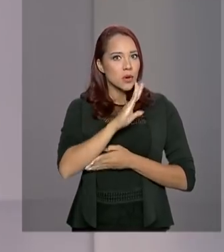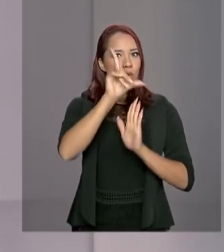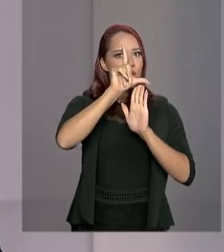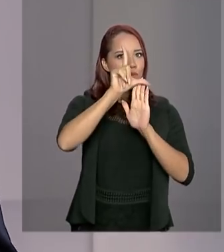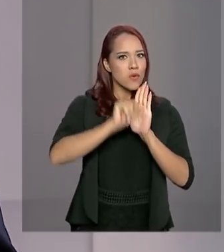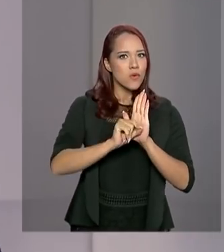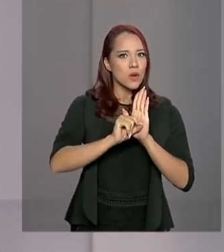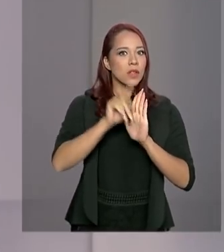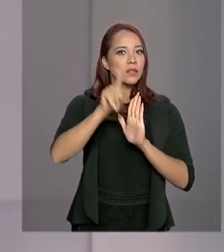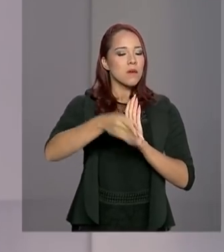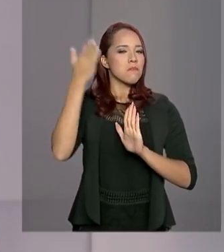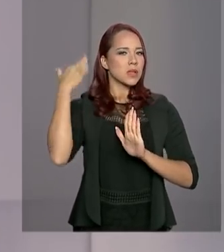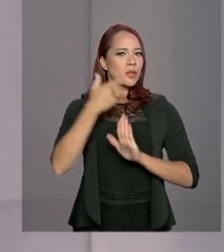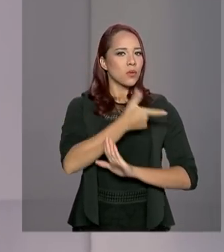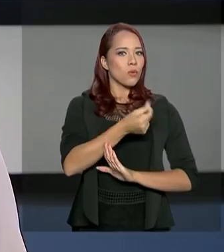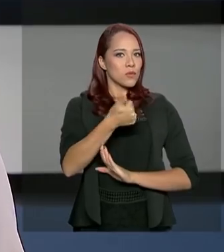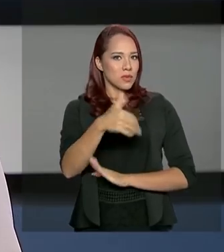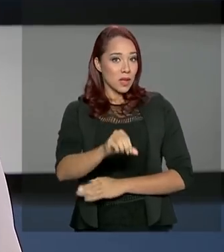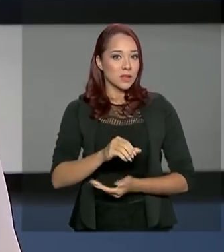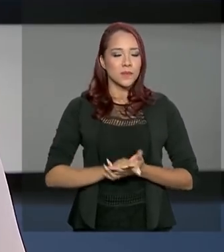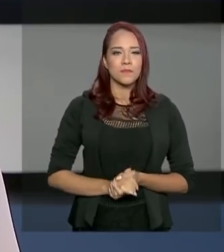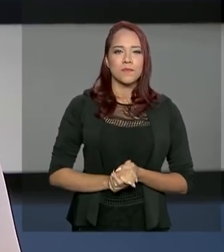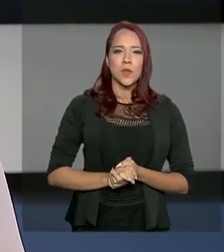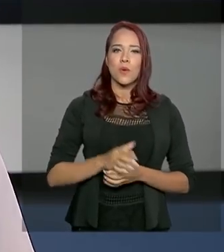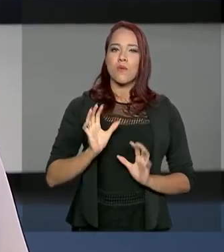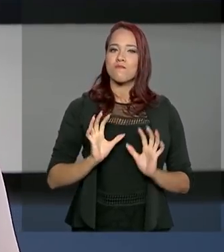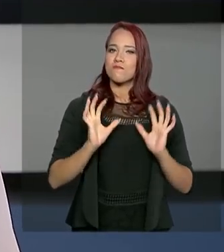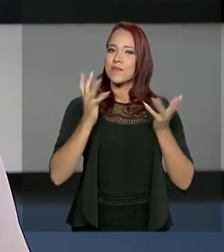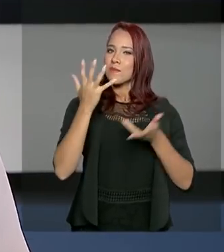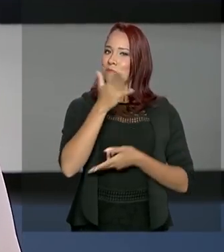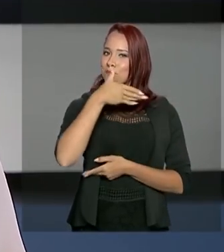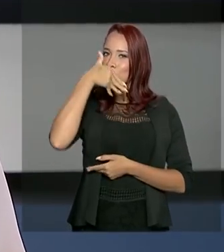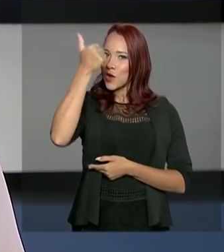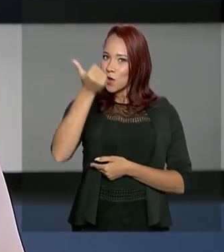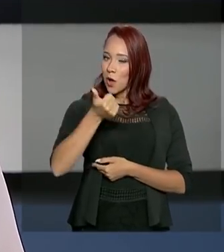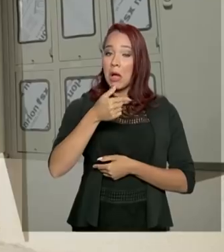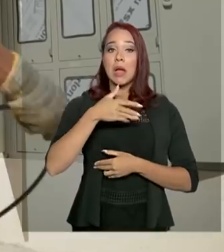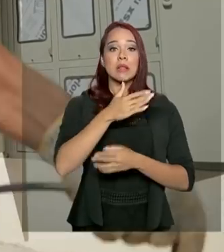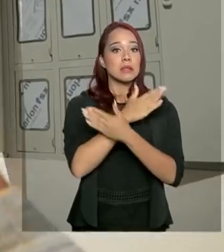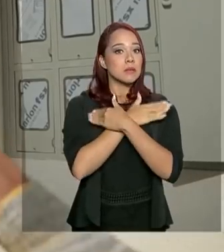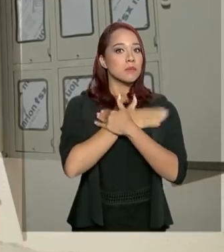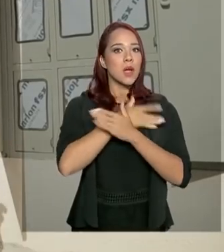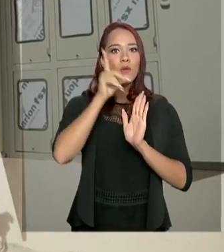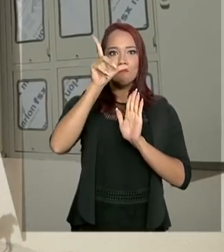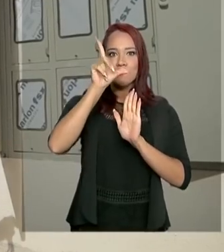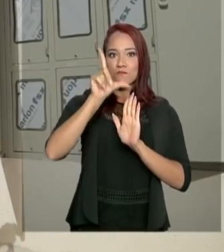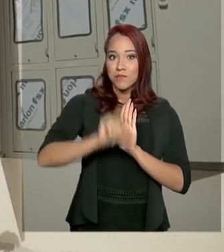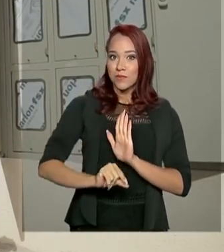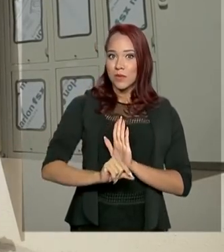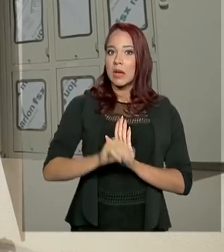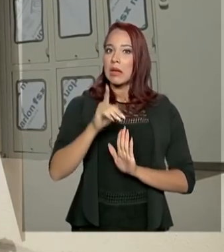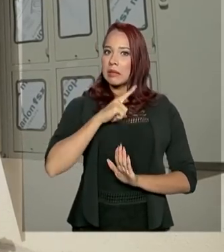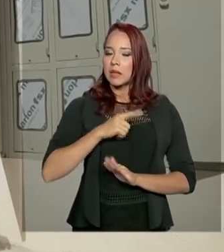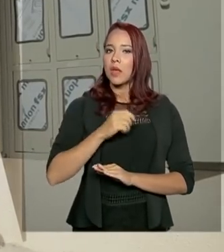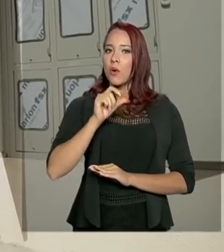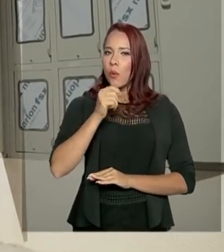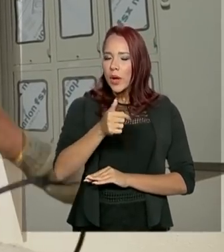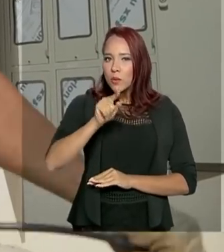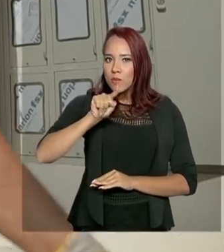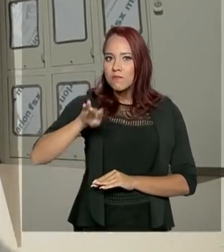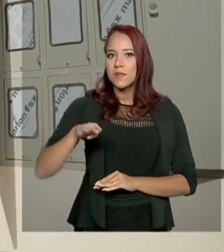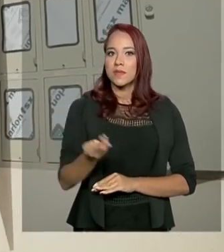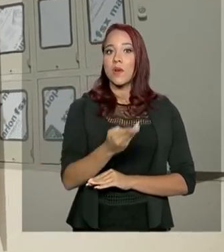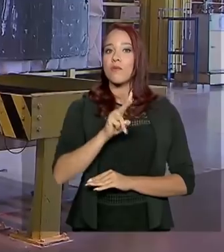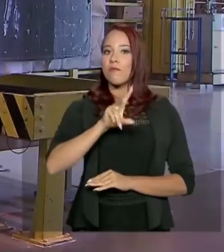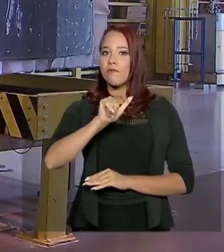nível desde 2010. Com o ambiente mais favorável, cai o desemprego e o país registra quase um milhão de novas